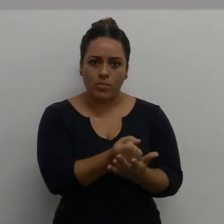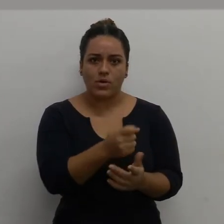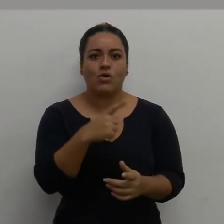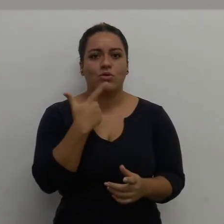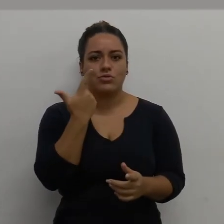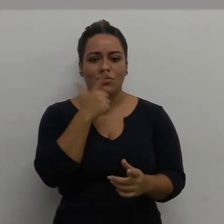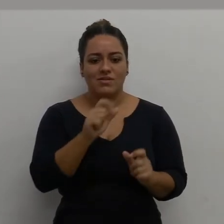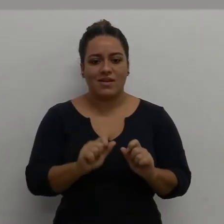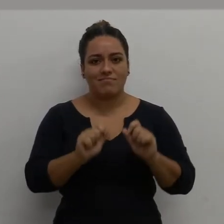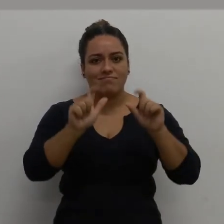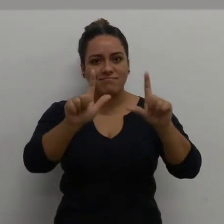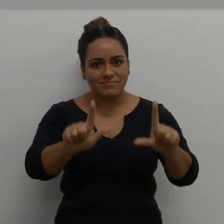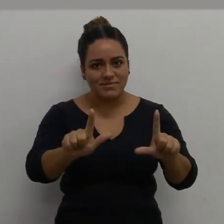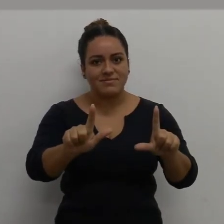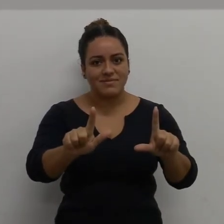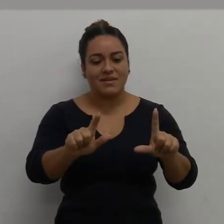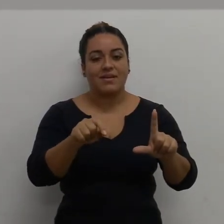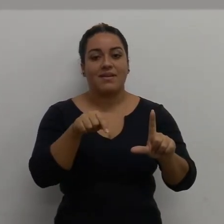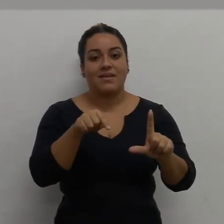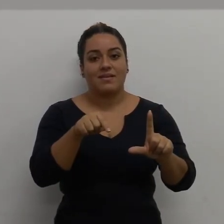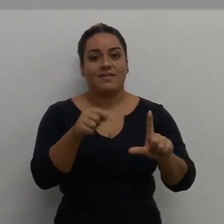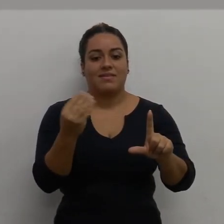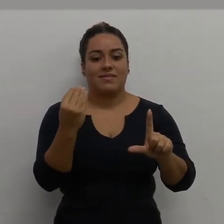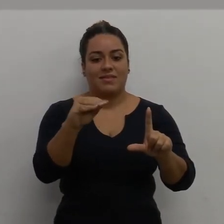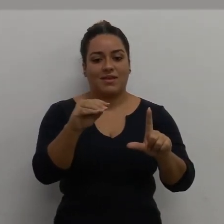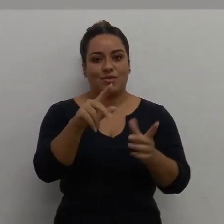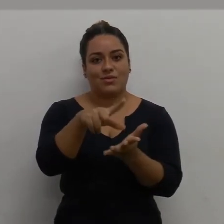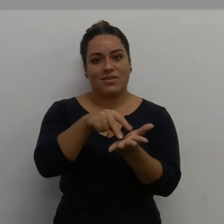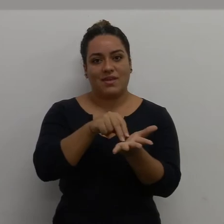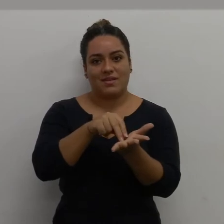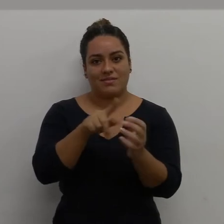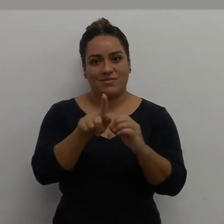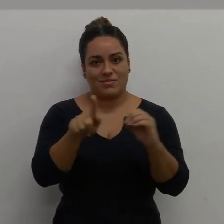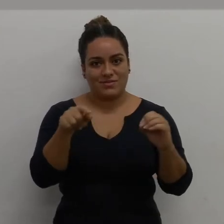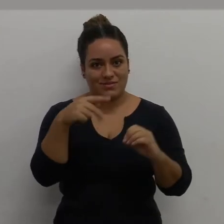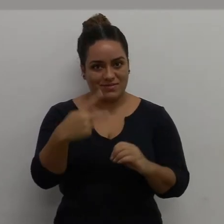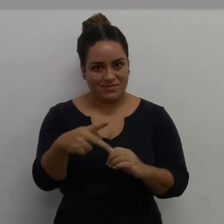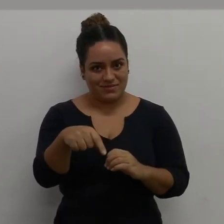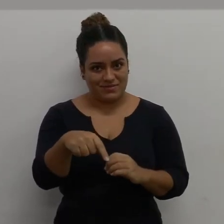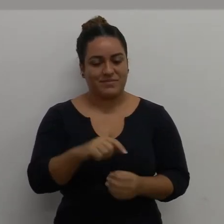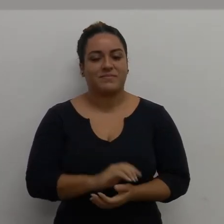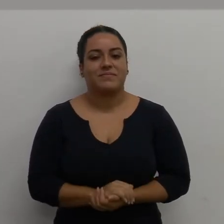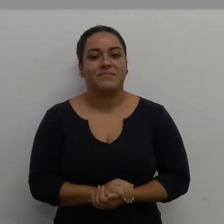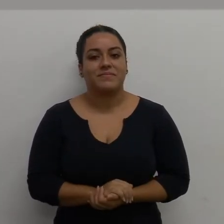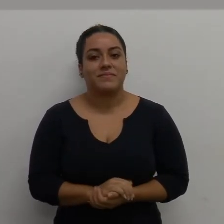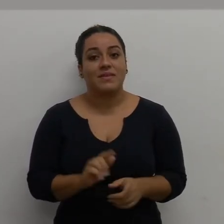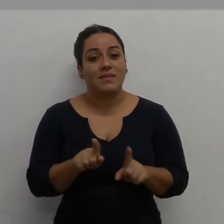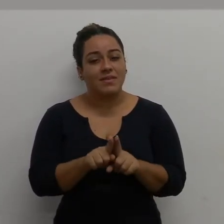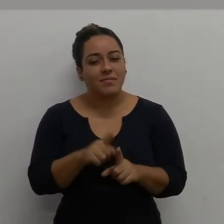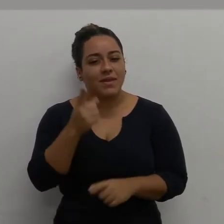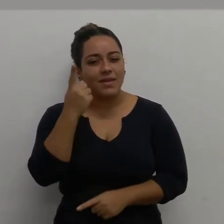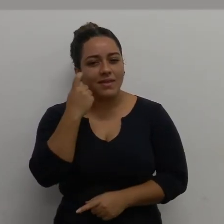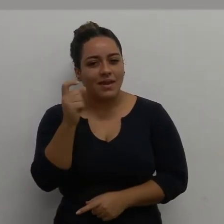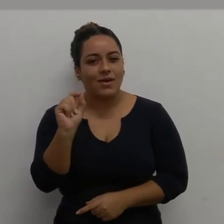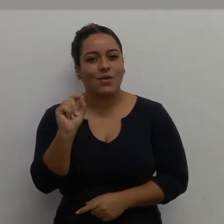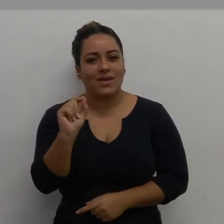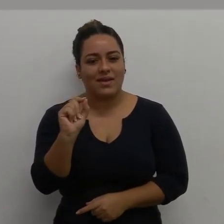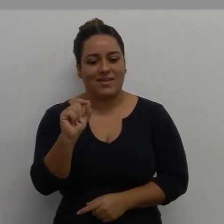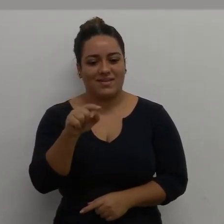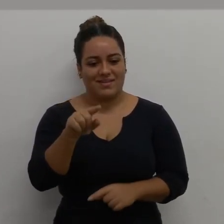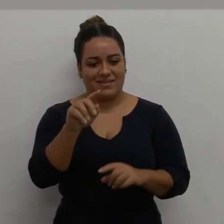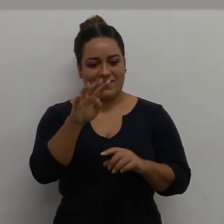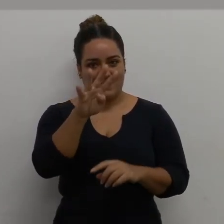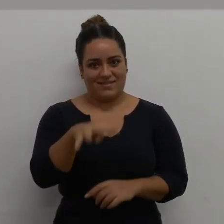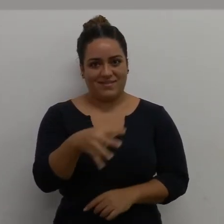ela vai, a partir daí, ser inserida no Google Drive, dentro do planilhas Google. Ok? E a dica interessante que as